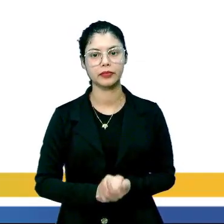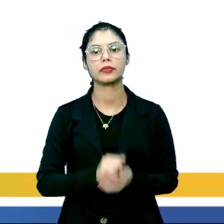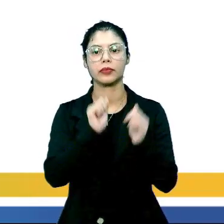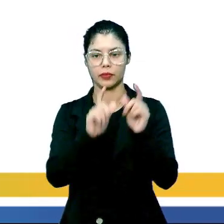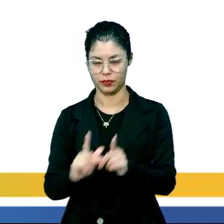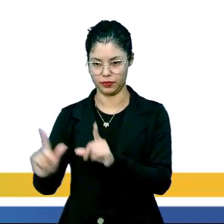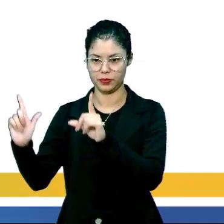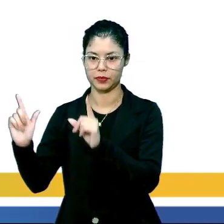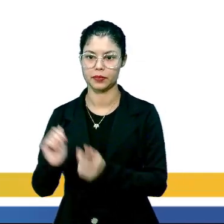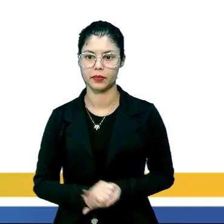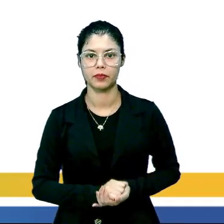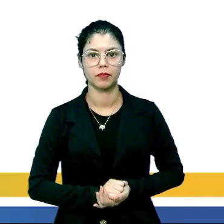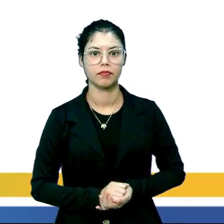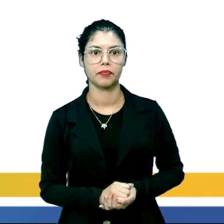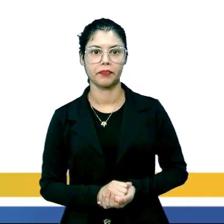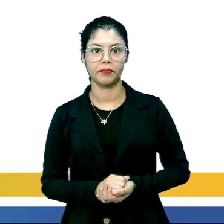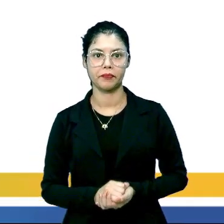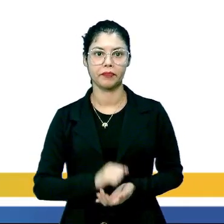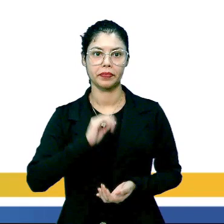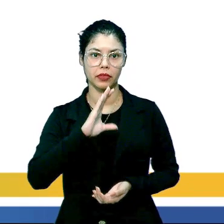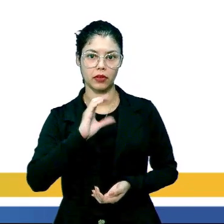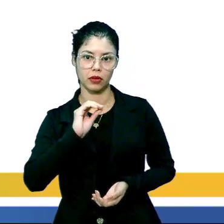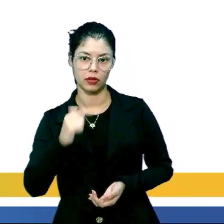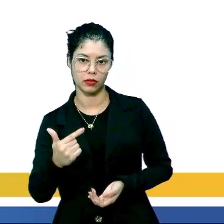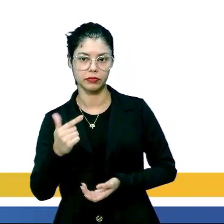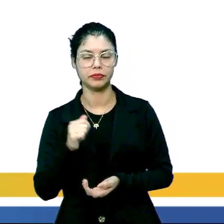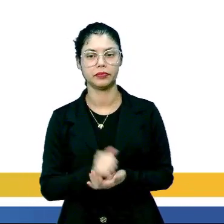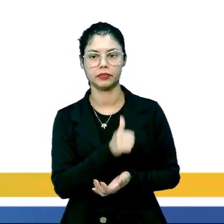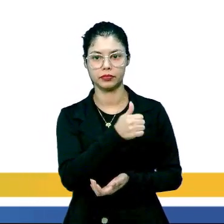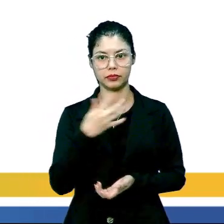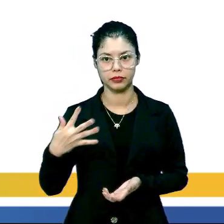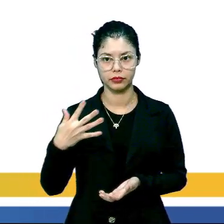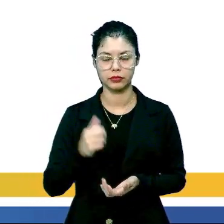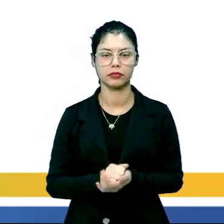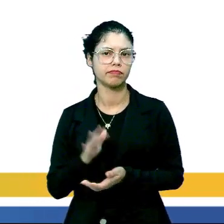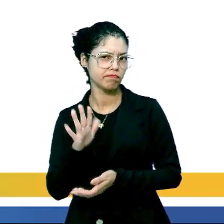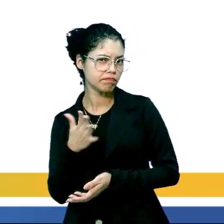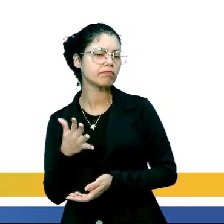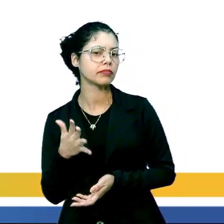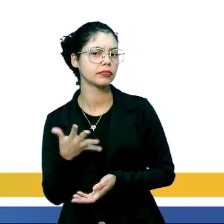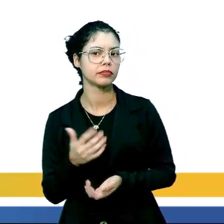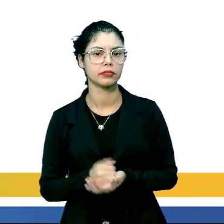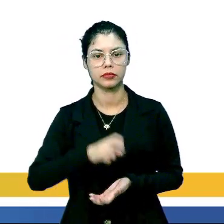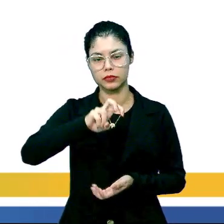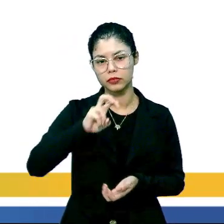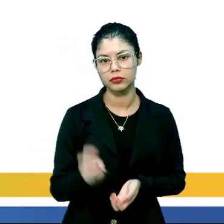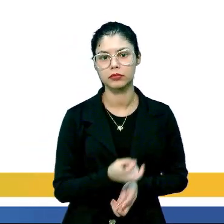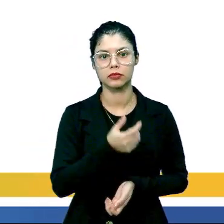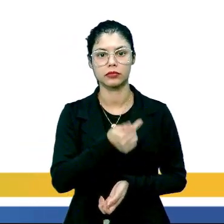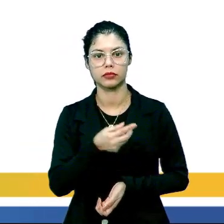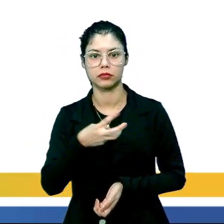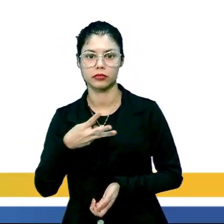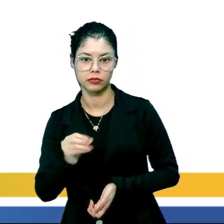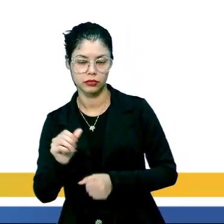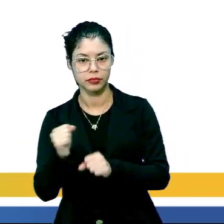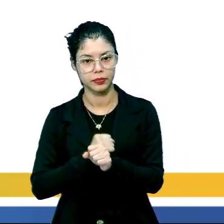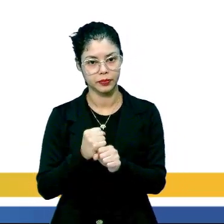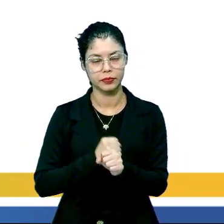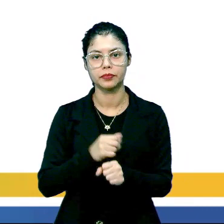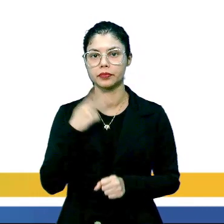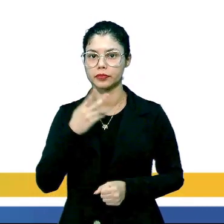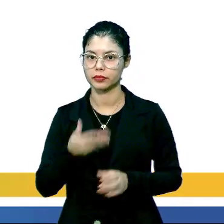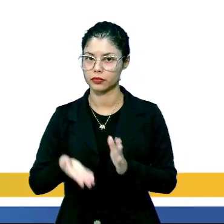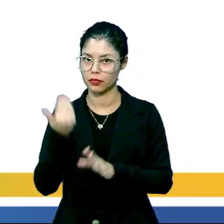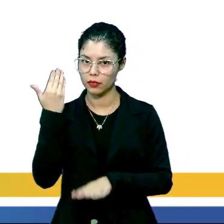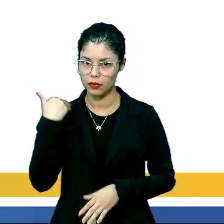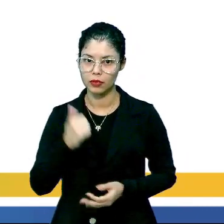na tela. Olha só. Esse carbono 14, ele vai ter aí, né, um aproximadamente 5.700 anos, aquilo que eu comentei com vocês